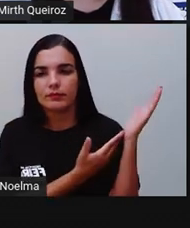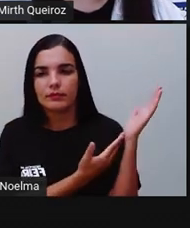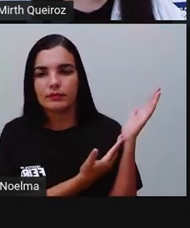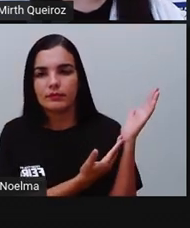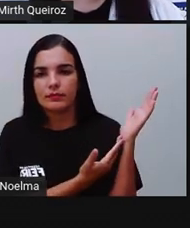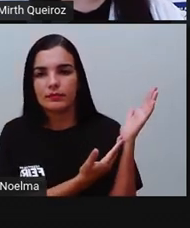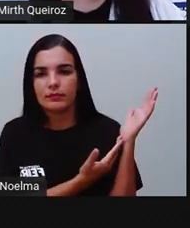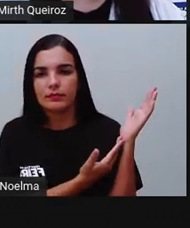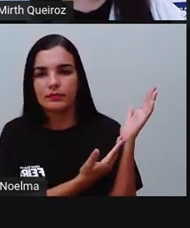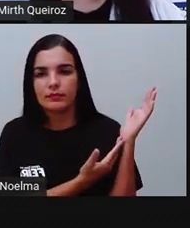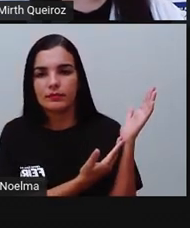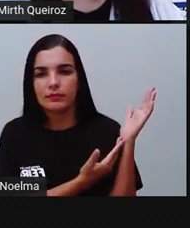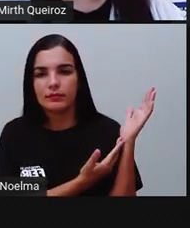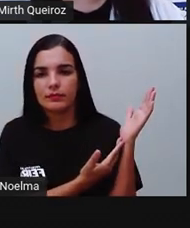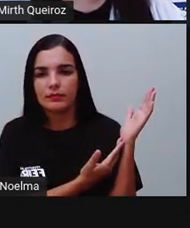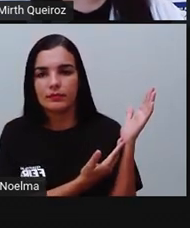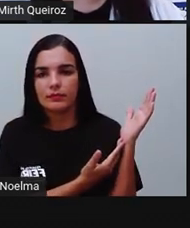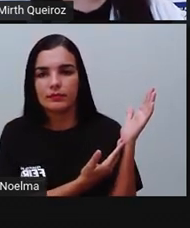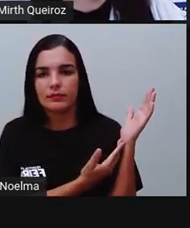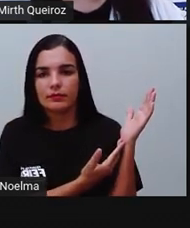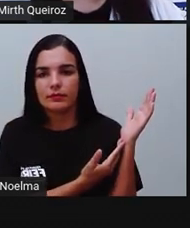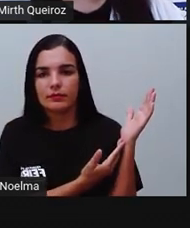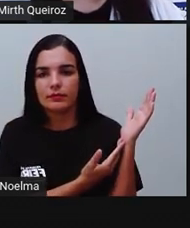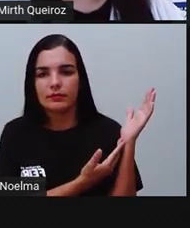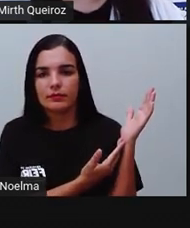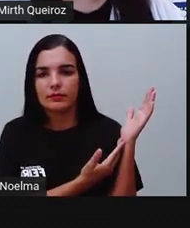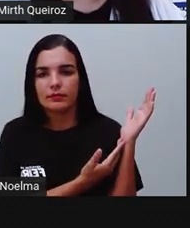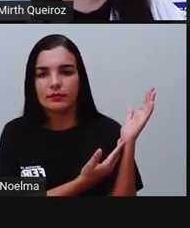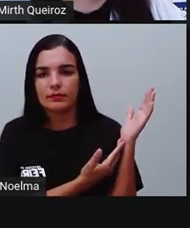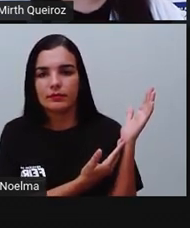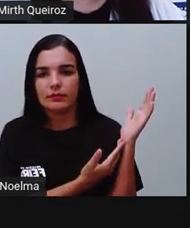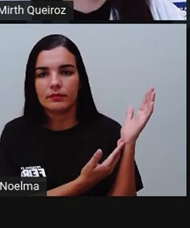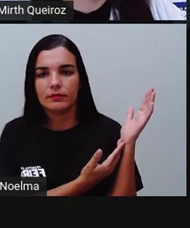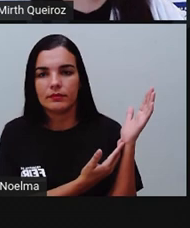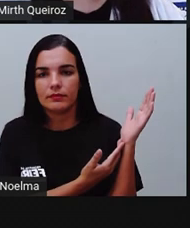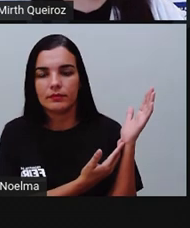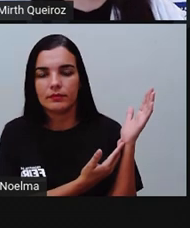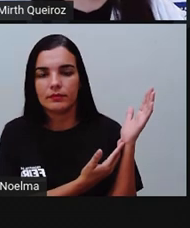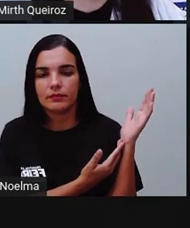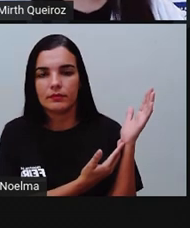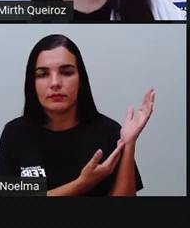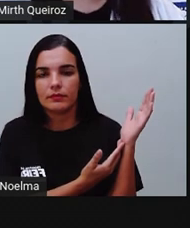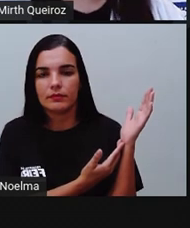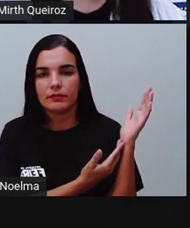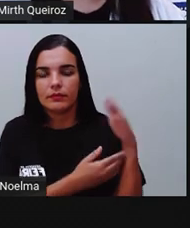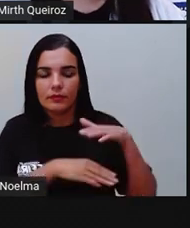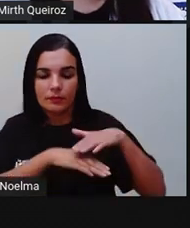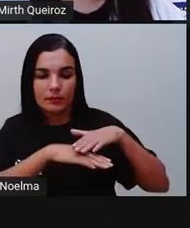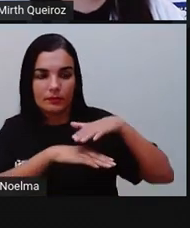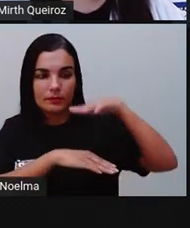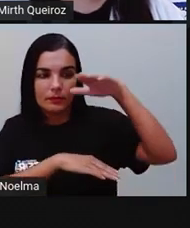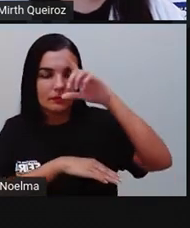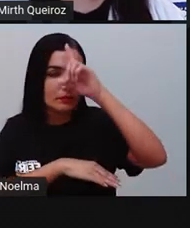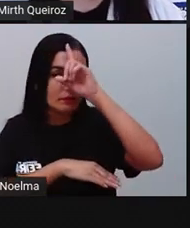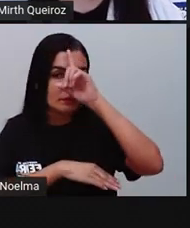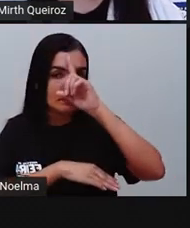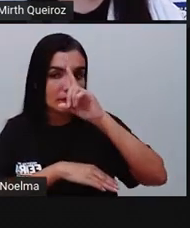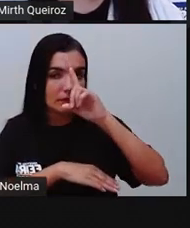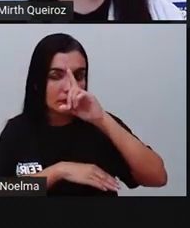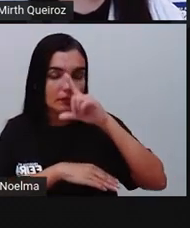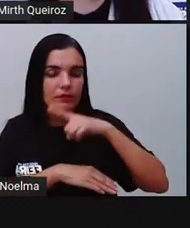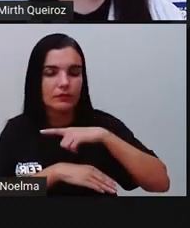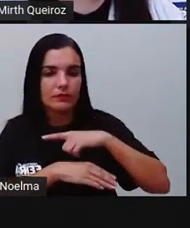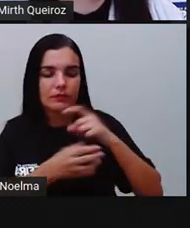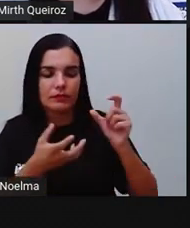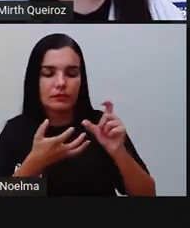cebola. O bo é mais forte. Máquina. O má é mais forte. Troféu. O pé é mais forte. Então,